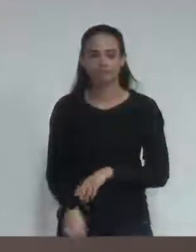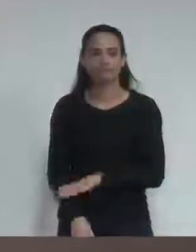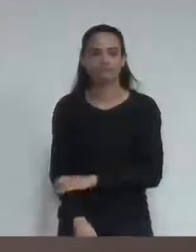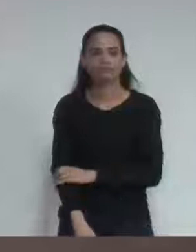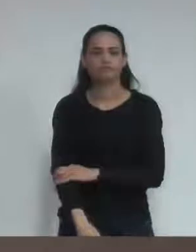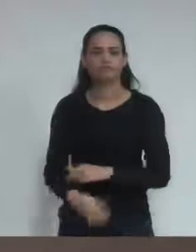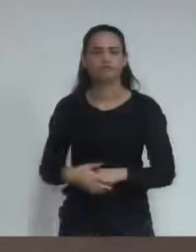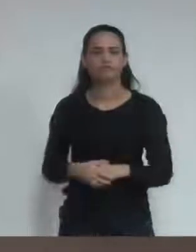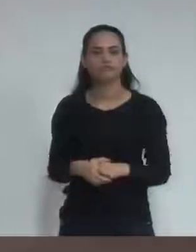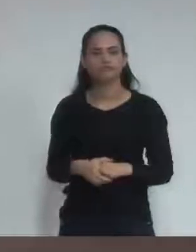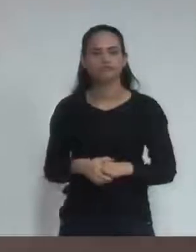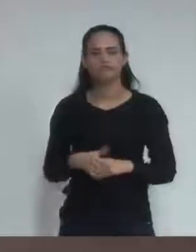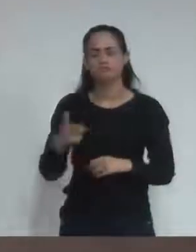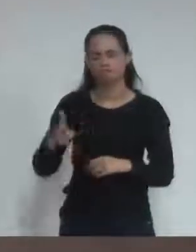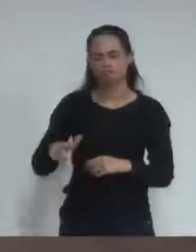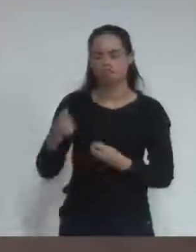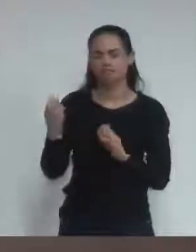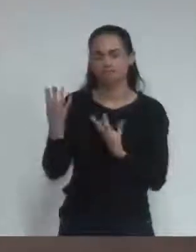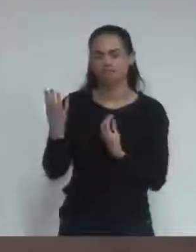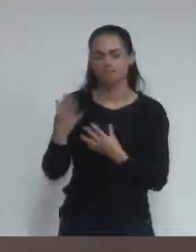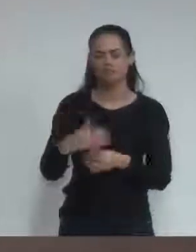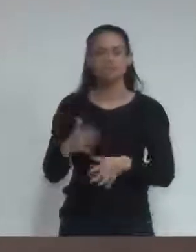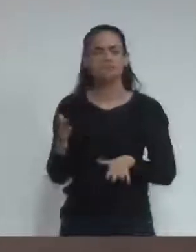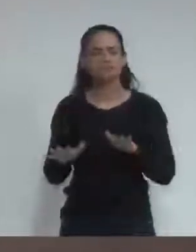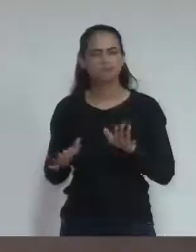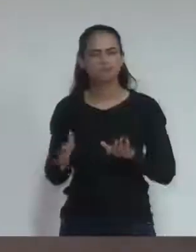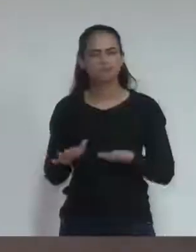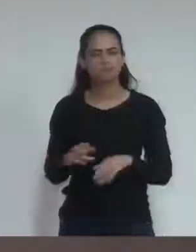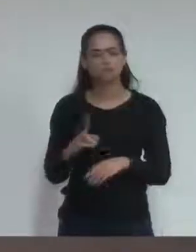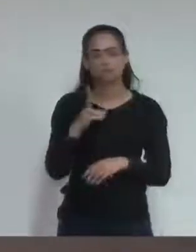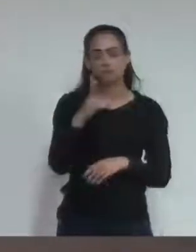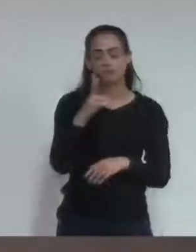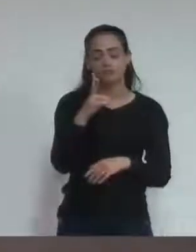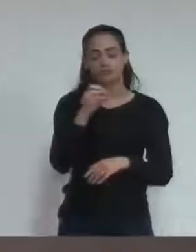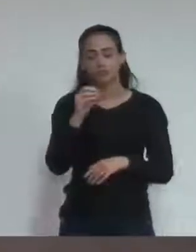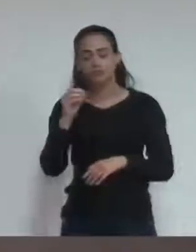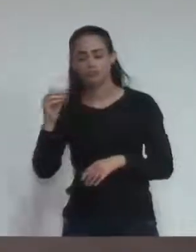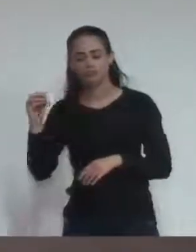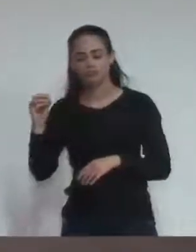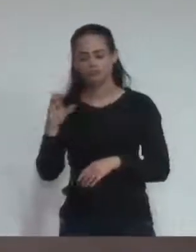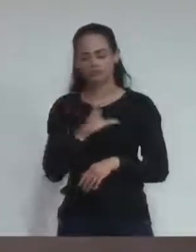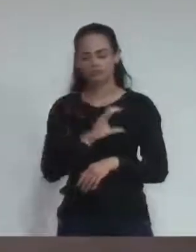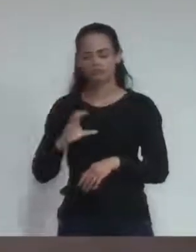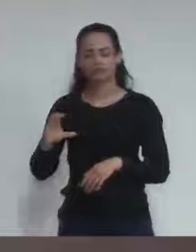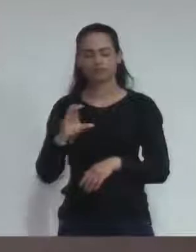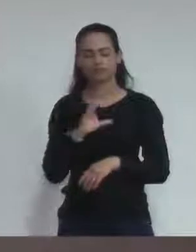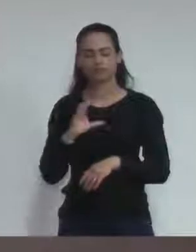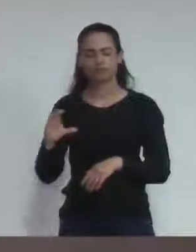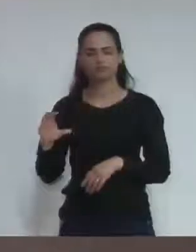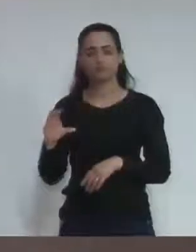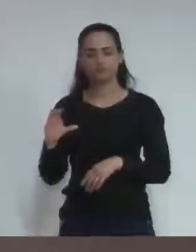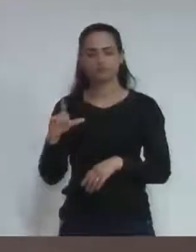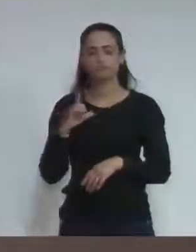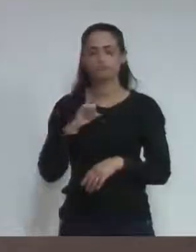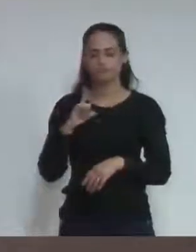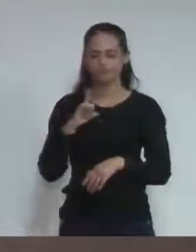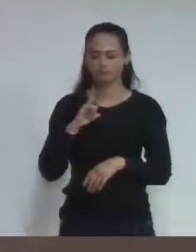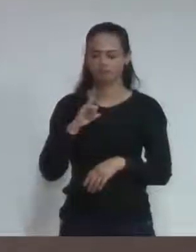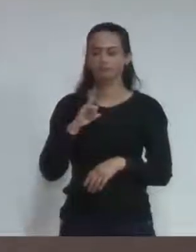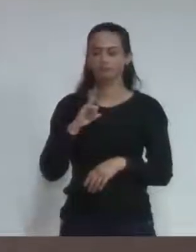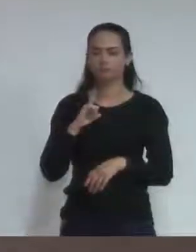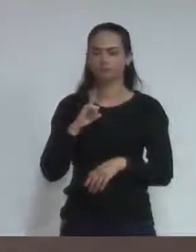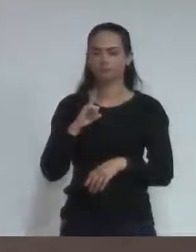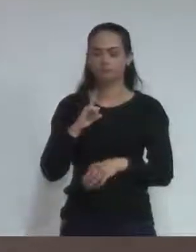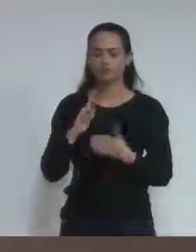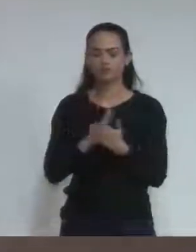mais. Em torno dos 200 cargos que são gratificados, e tem aquele que